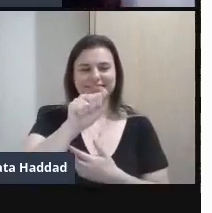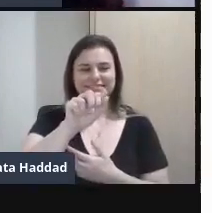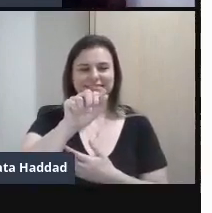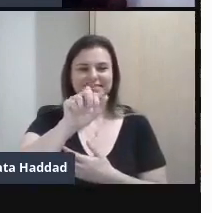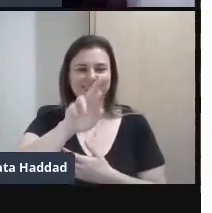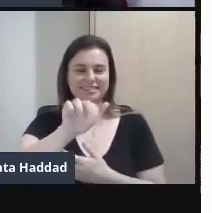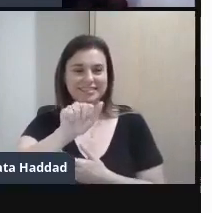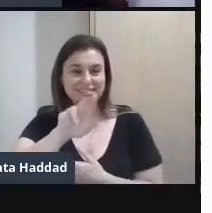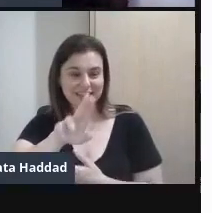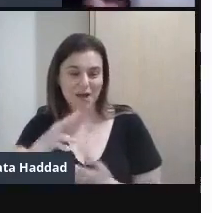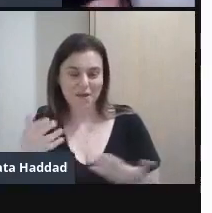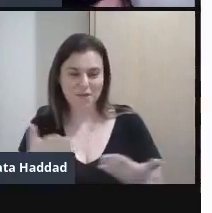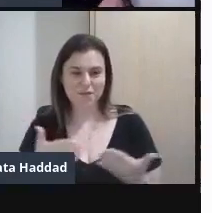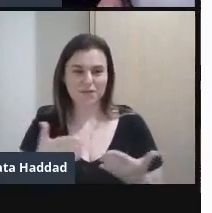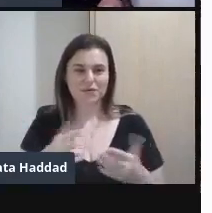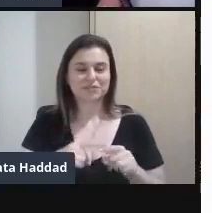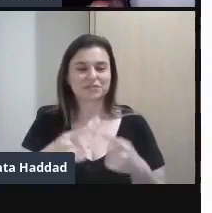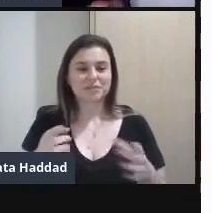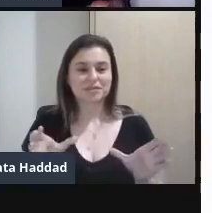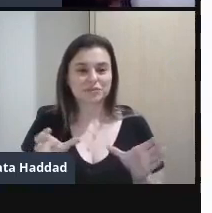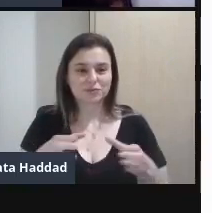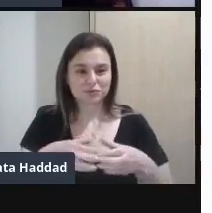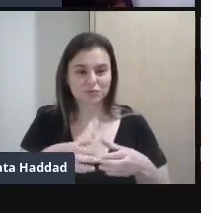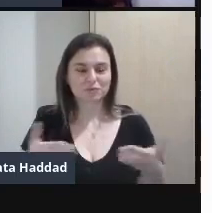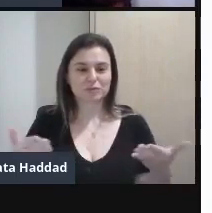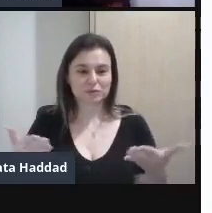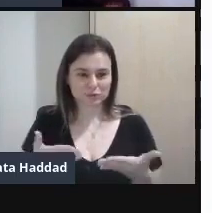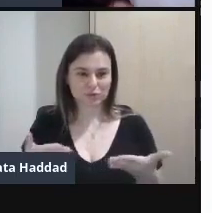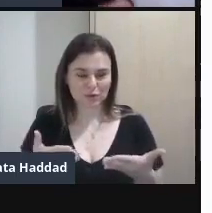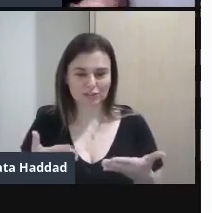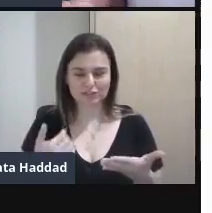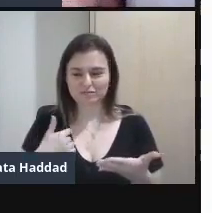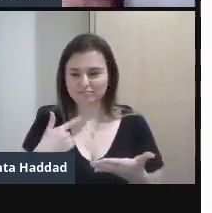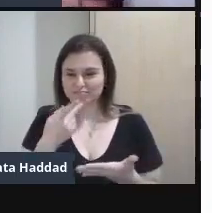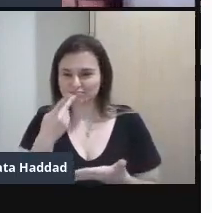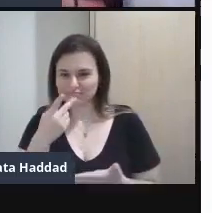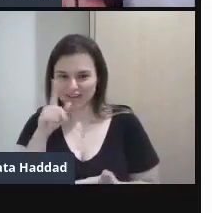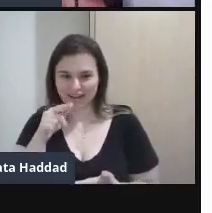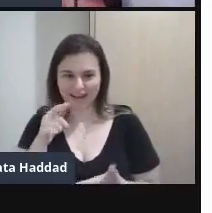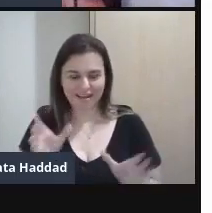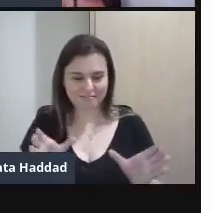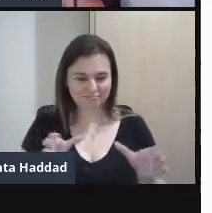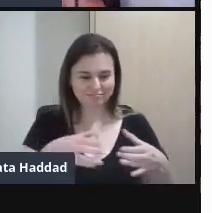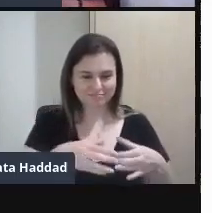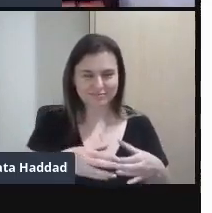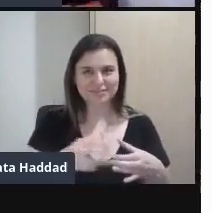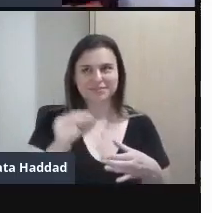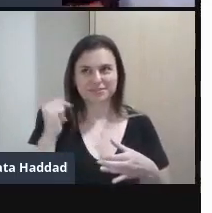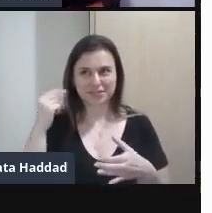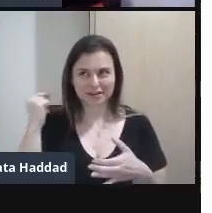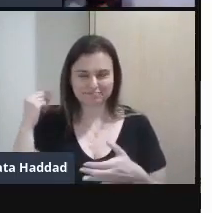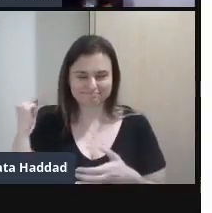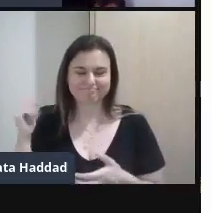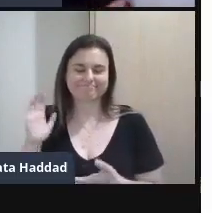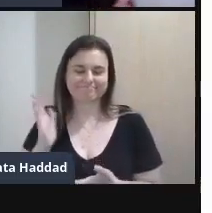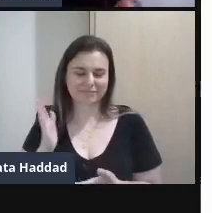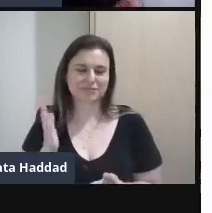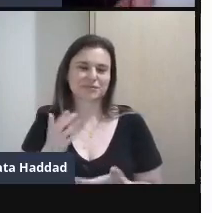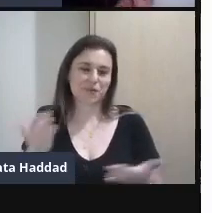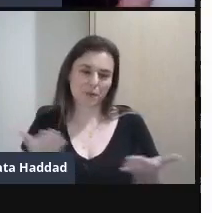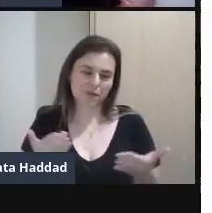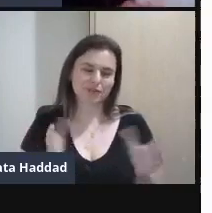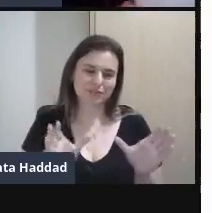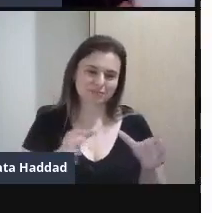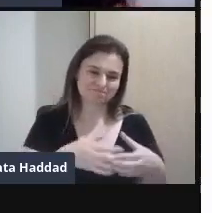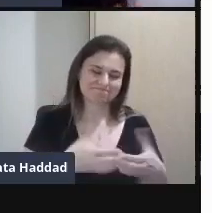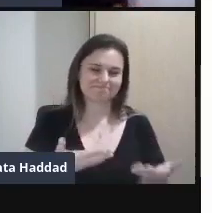né Mas os grupos também Que a gente chama hoje De coletivo Aqui eles já faziam Esses grupos Há muito tempo Essas ideias